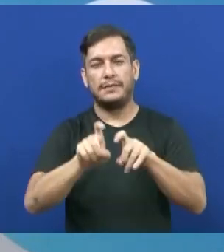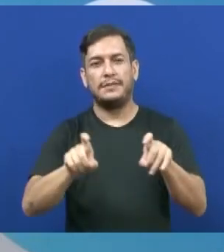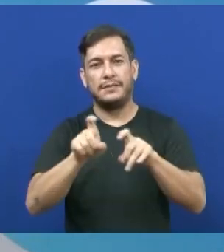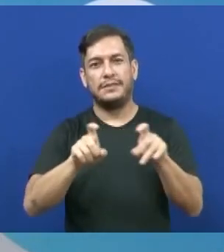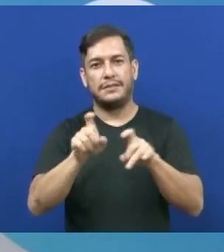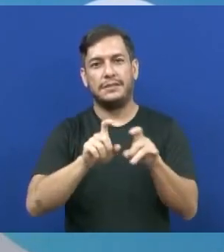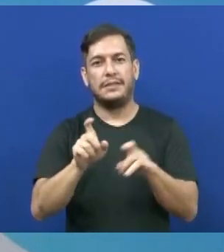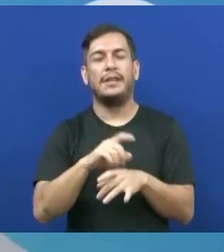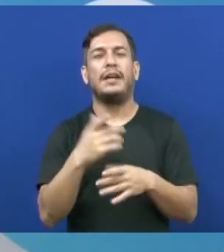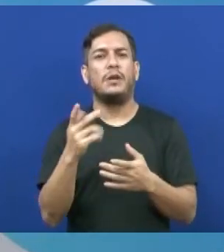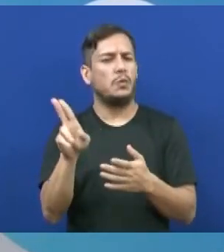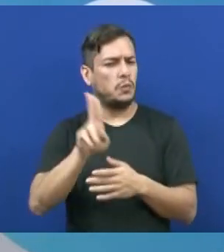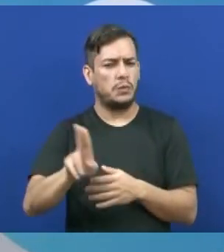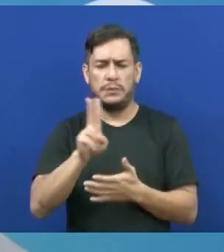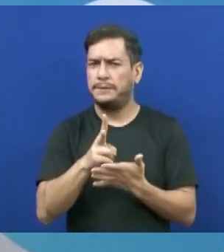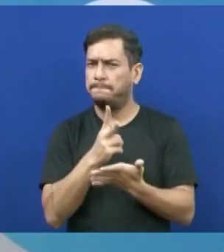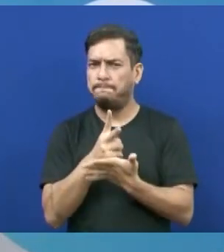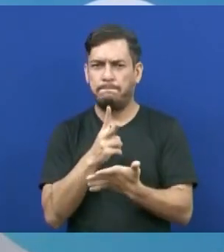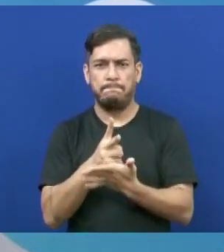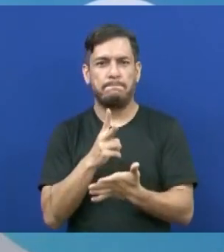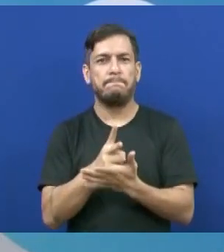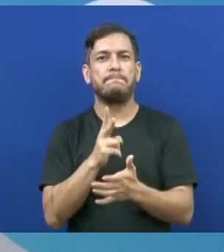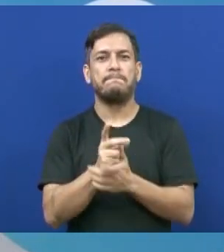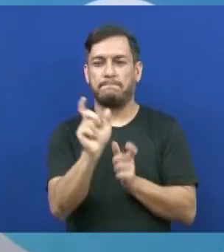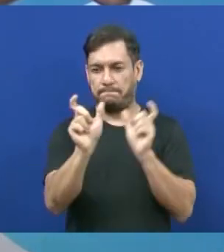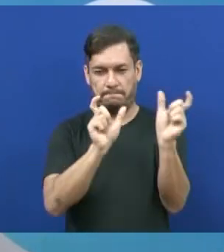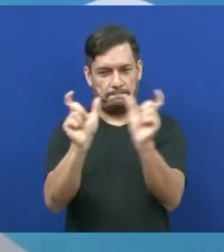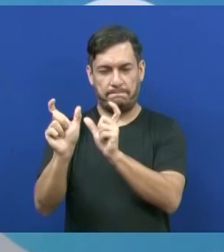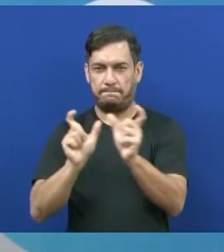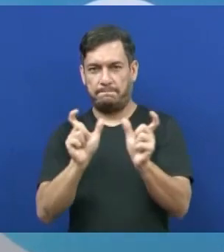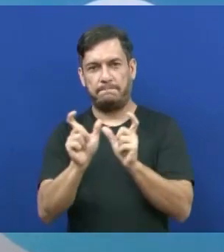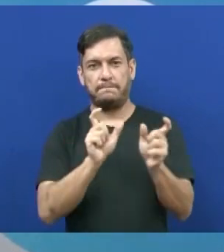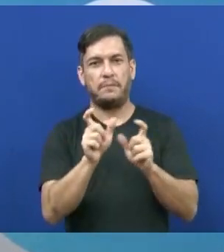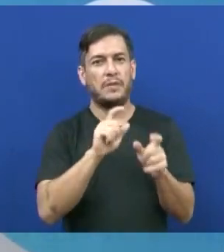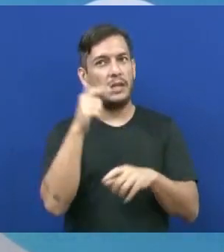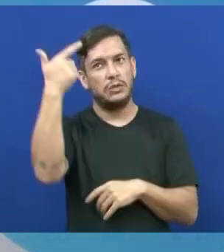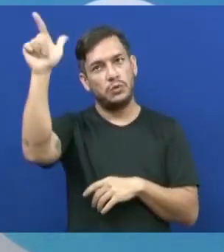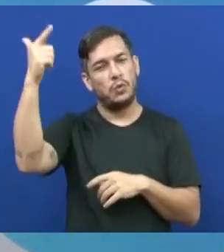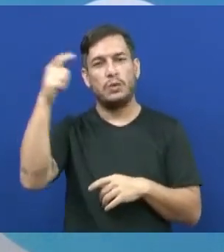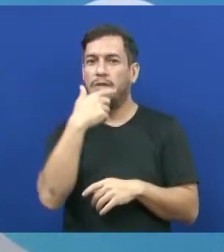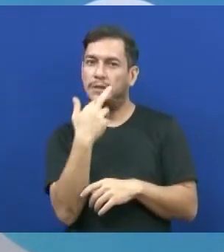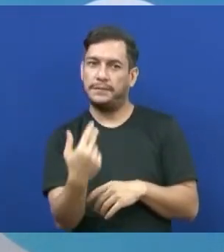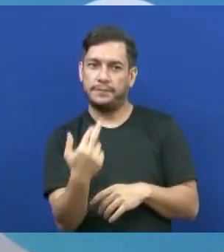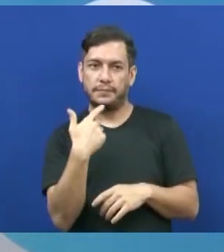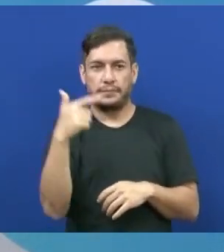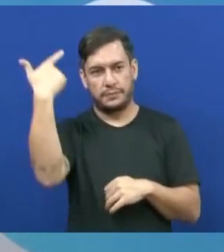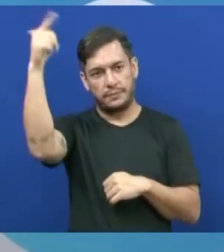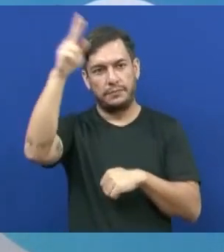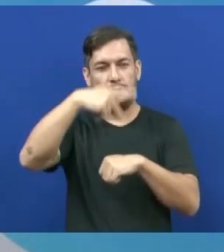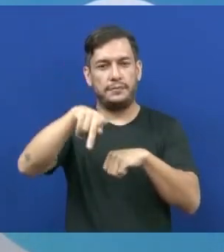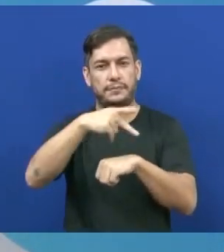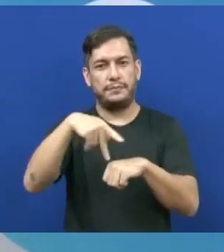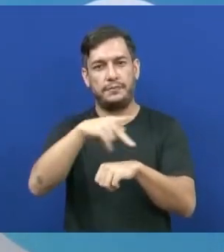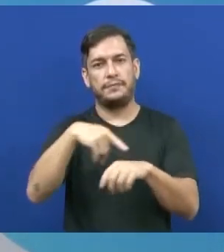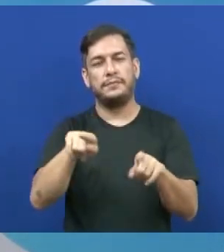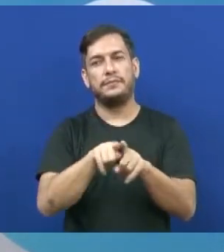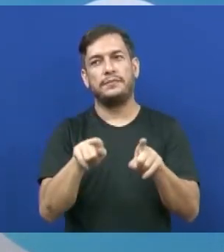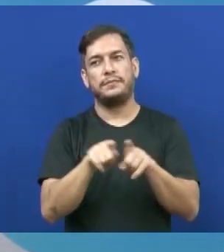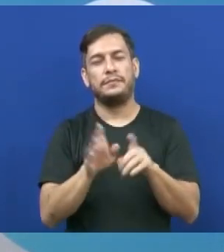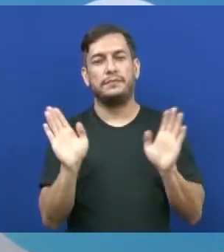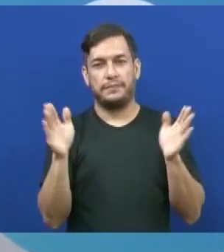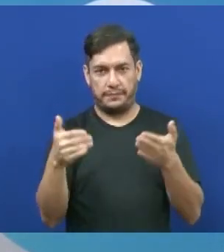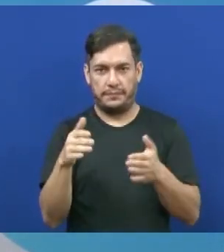eles usam direto estrangeirismos. Ou seja, que são de outra língua, focando aqui no caso do inglês,